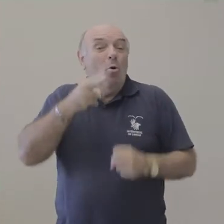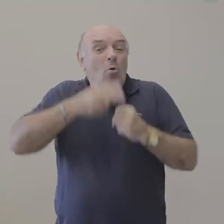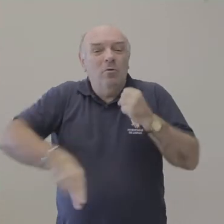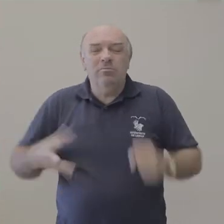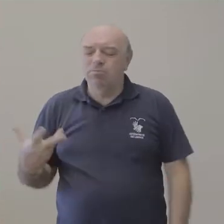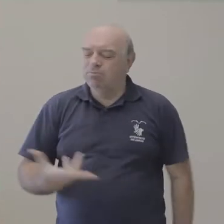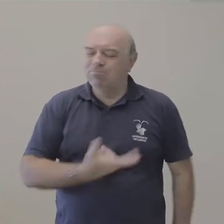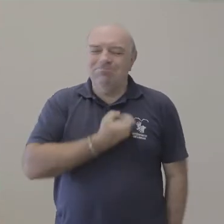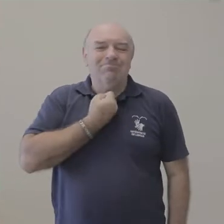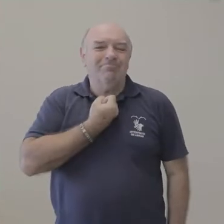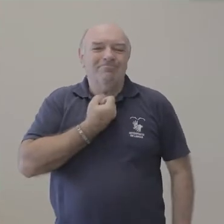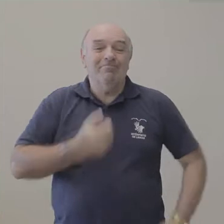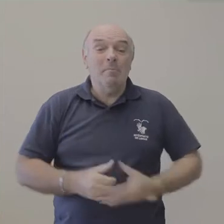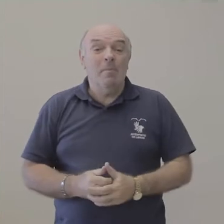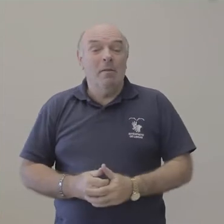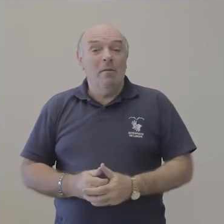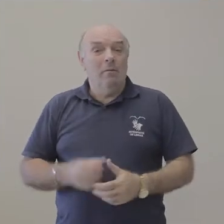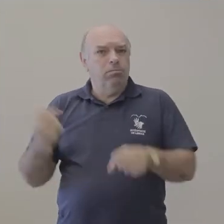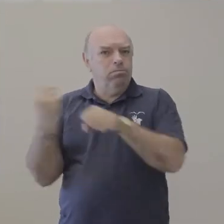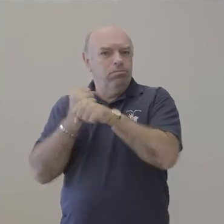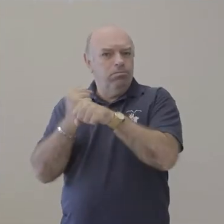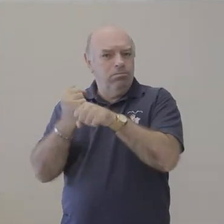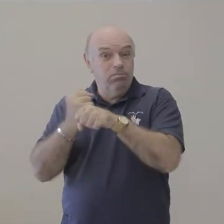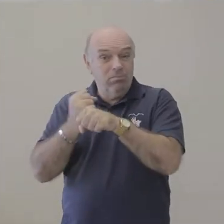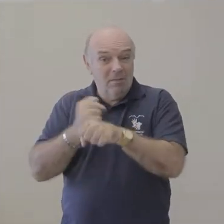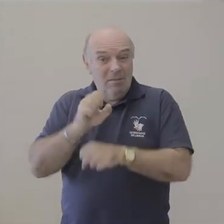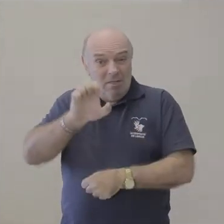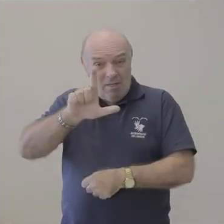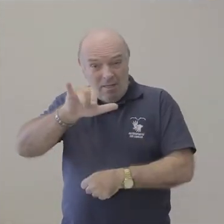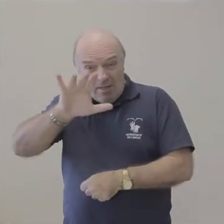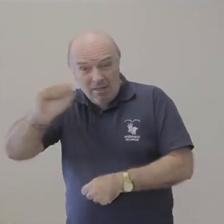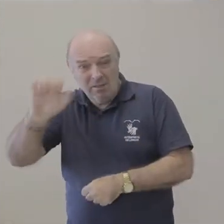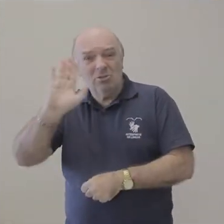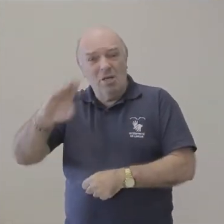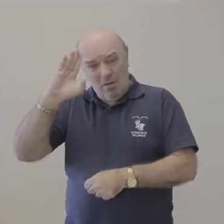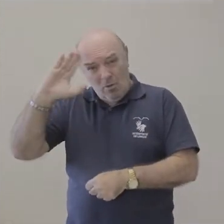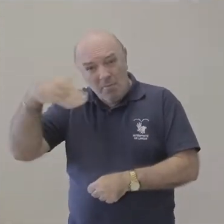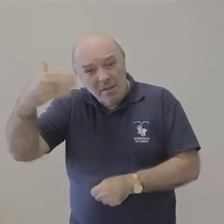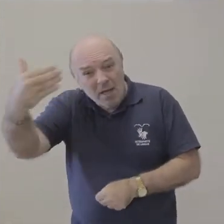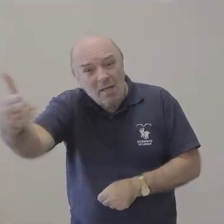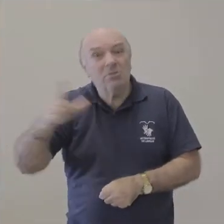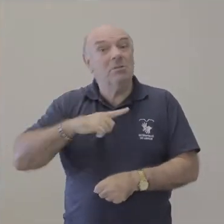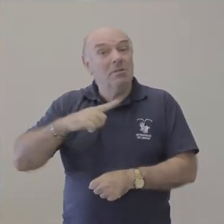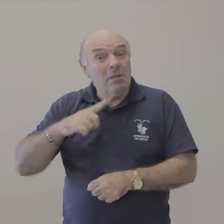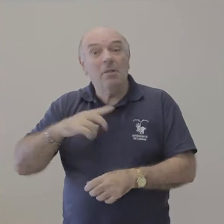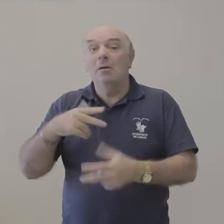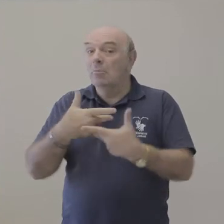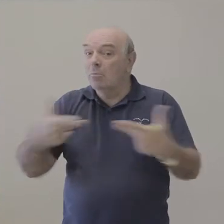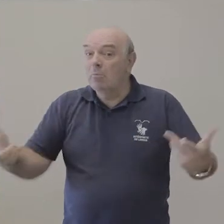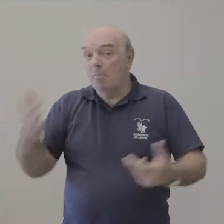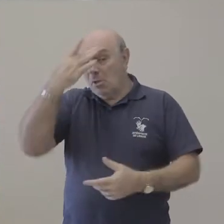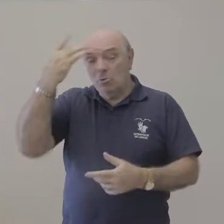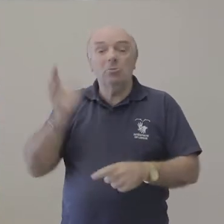A vida, a UFIS é tudo para mim. Em tantos anos de trabalho, Hélia já recebeu muitas homenagens, fez